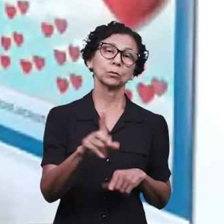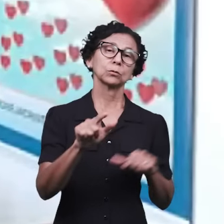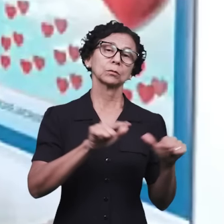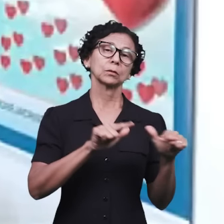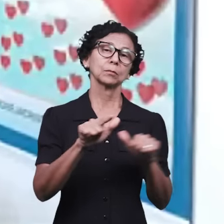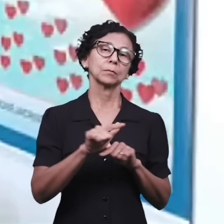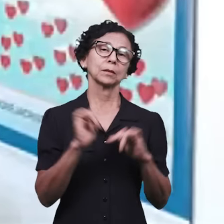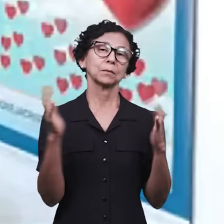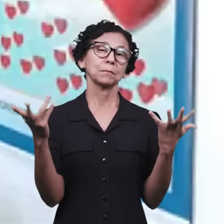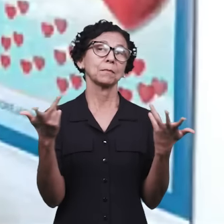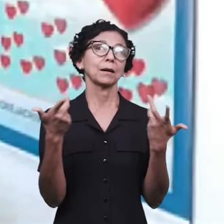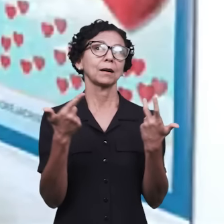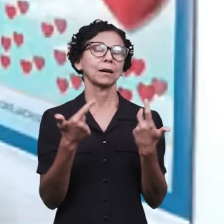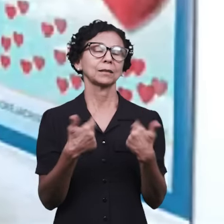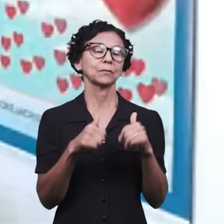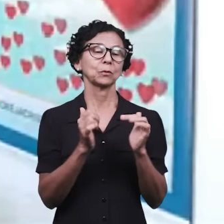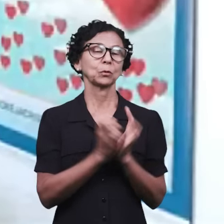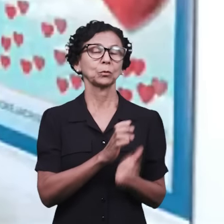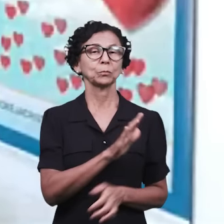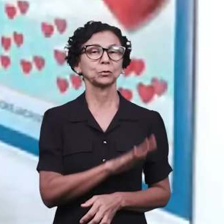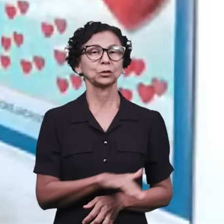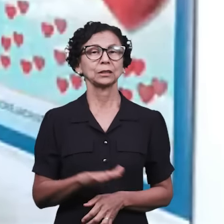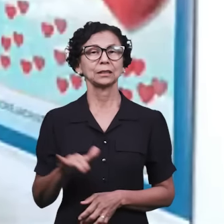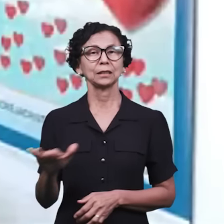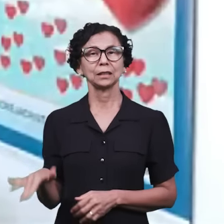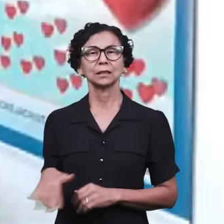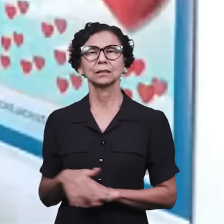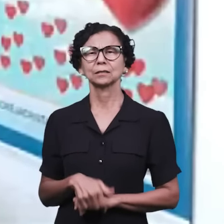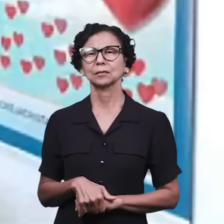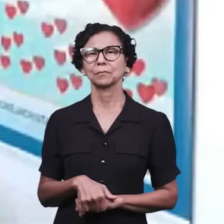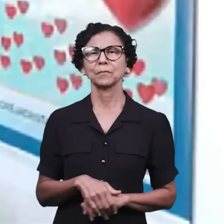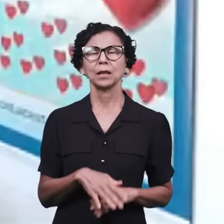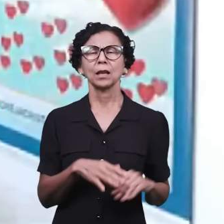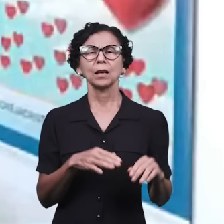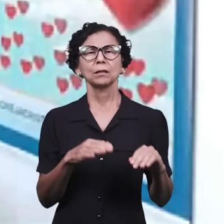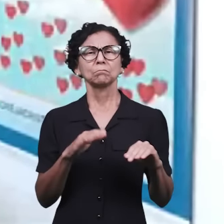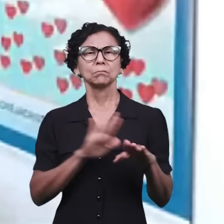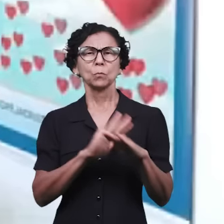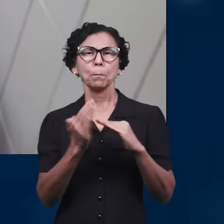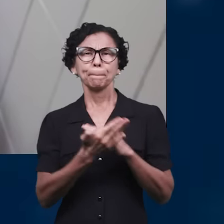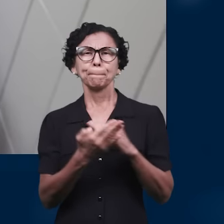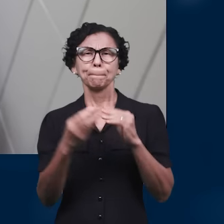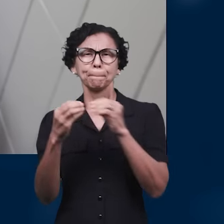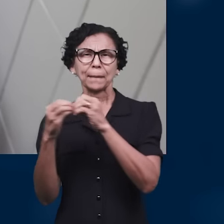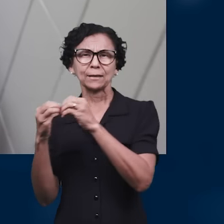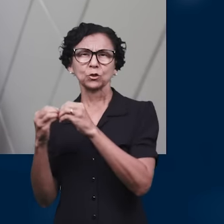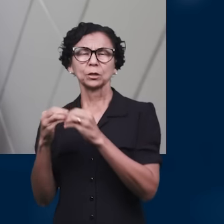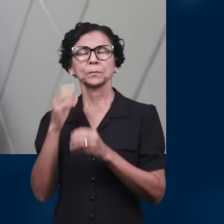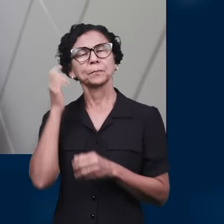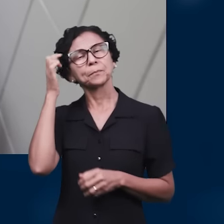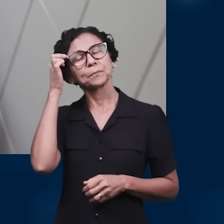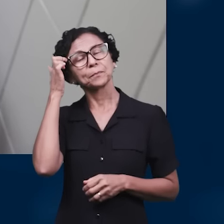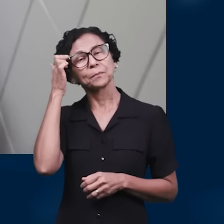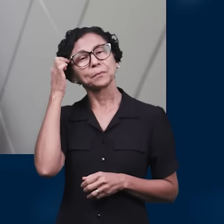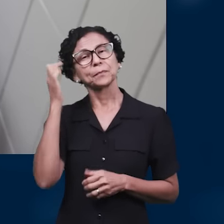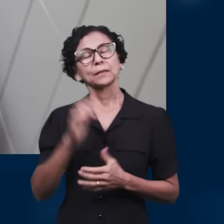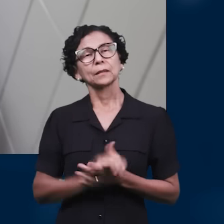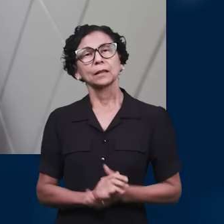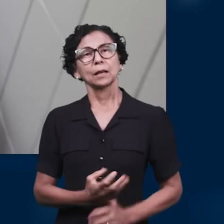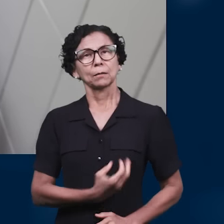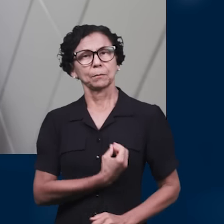maravilhoso junto às crianças dos bairros adjacentes à igreja local. Elas têm participado